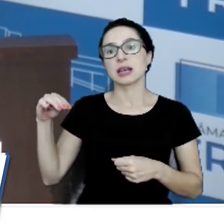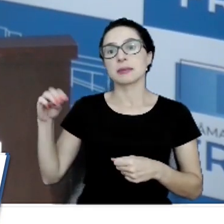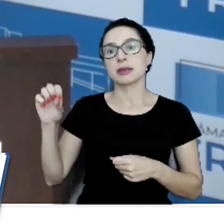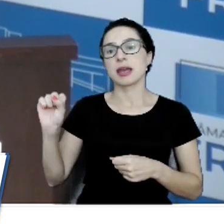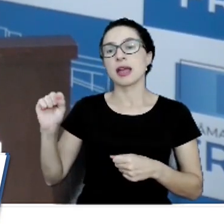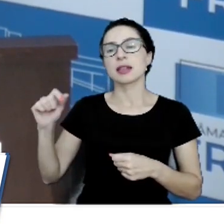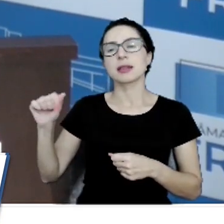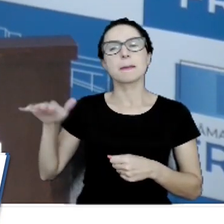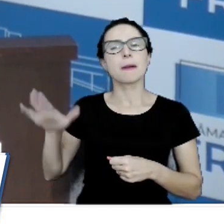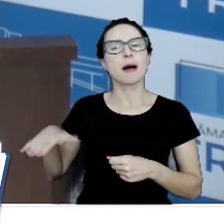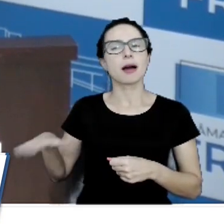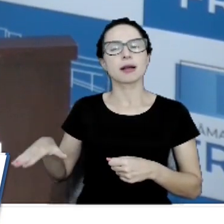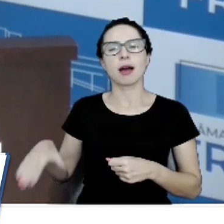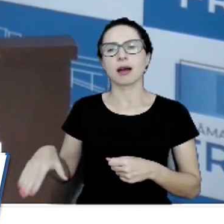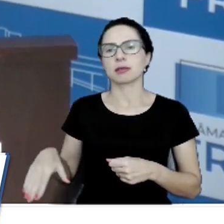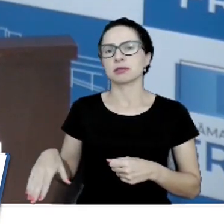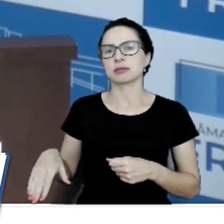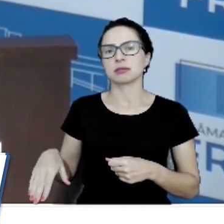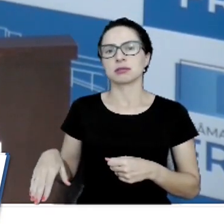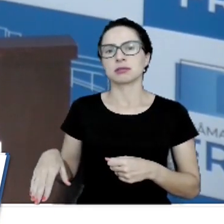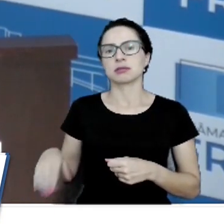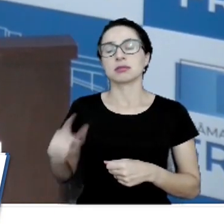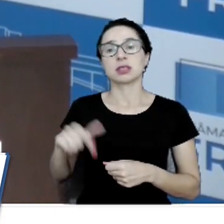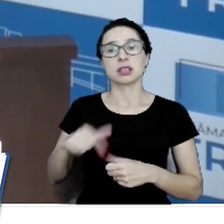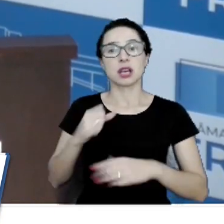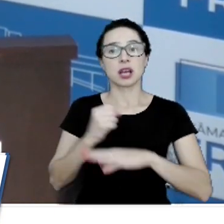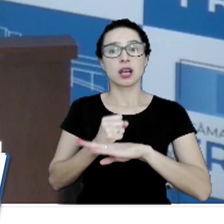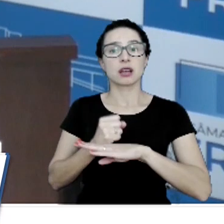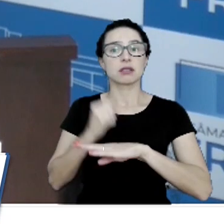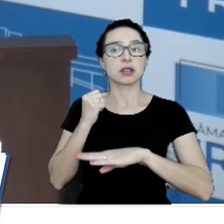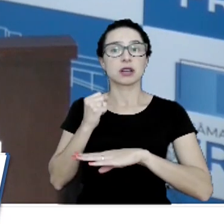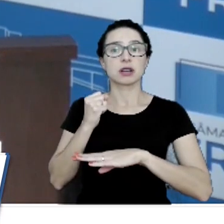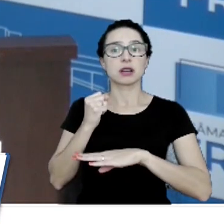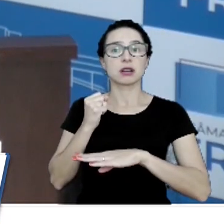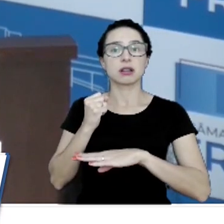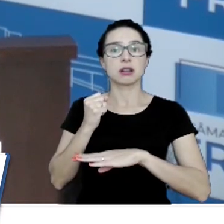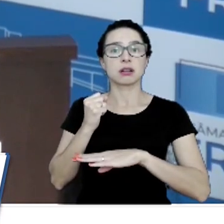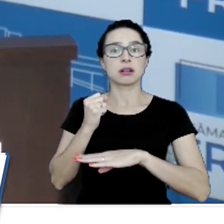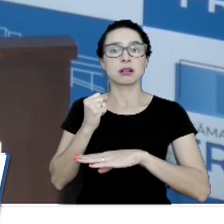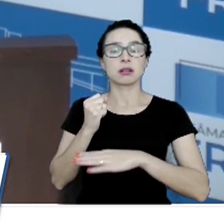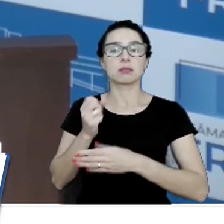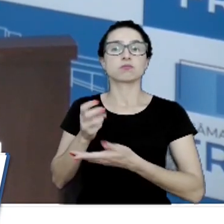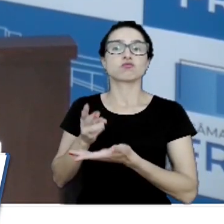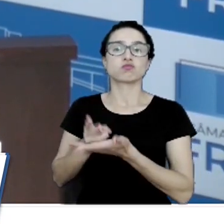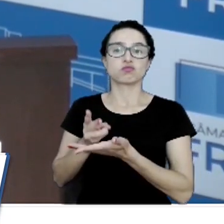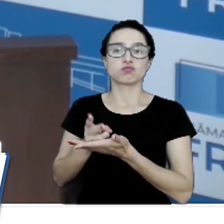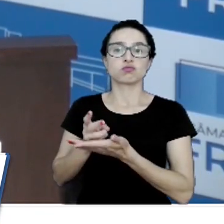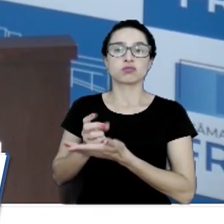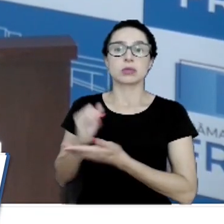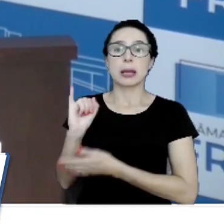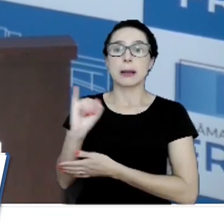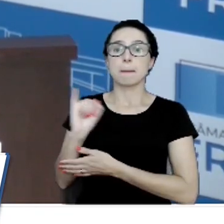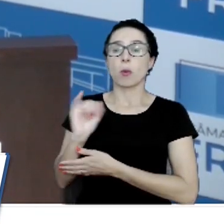barato e Franca ainda tem um imposto caro.